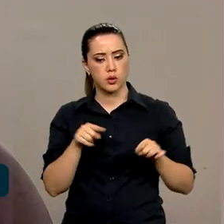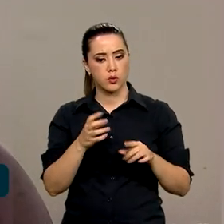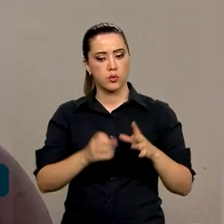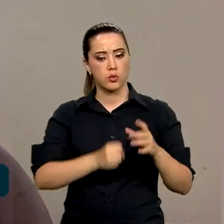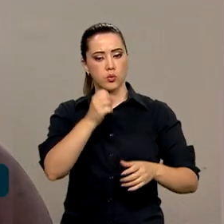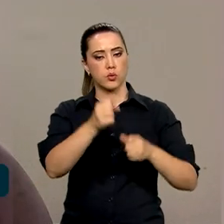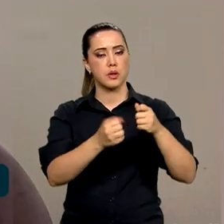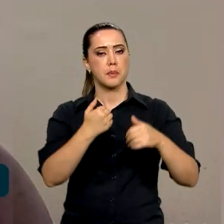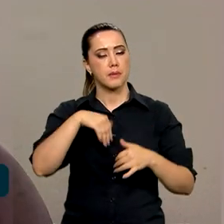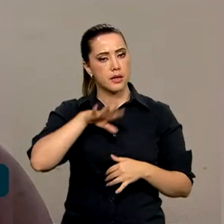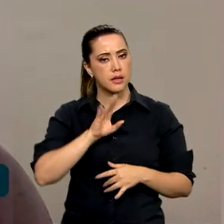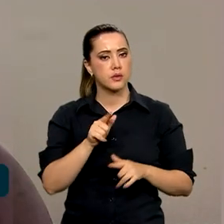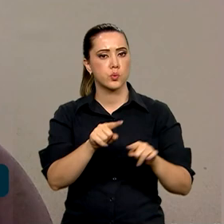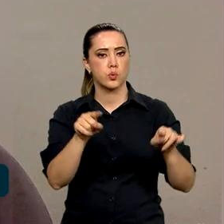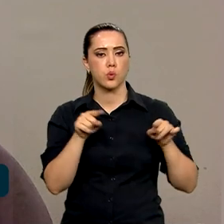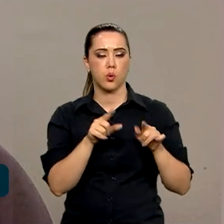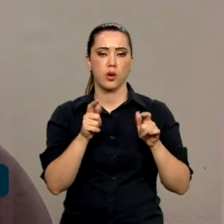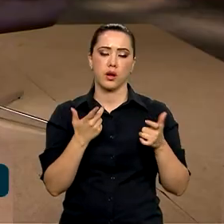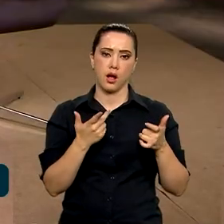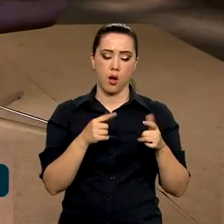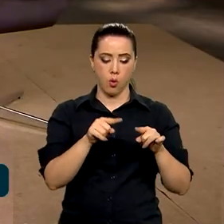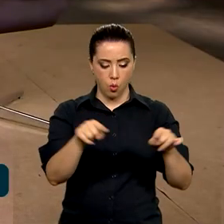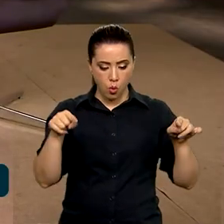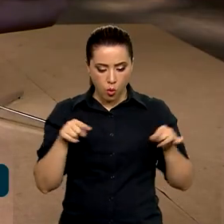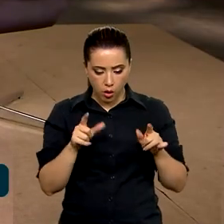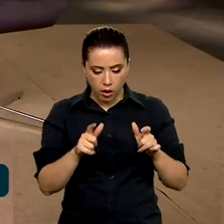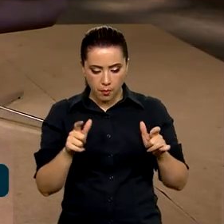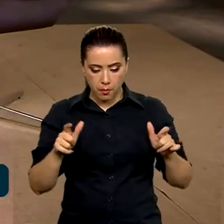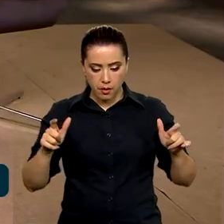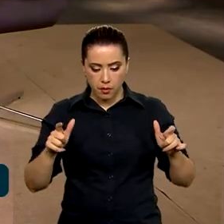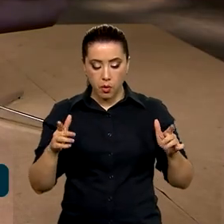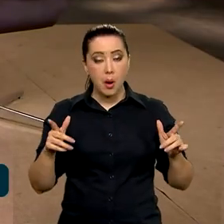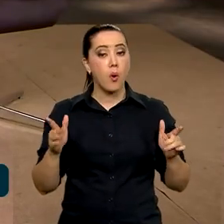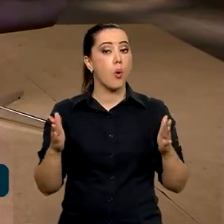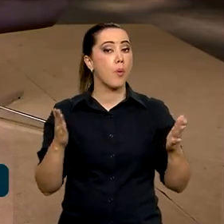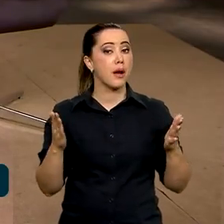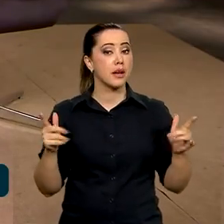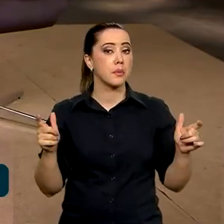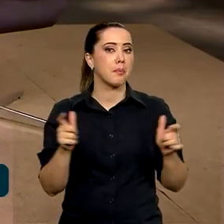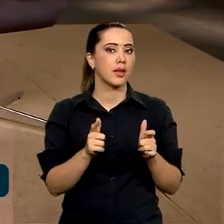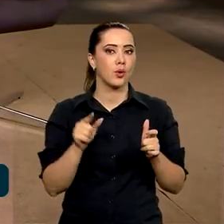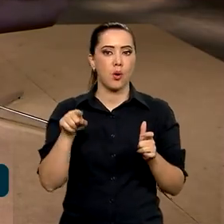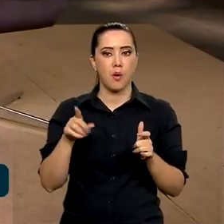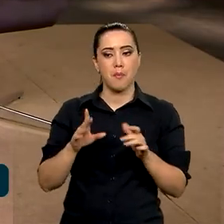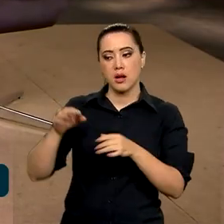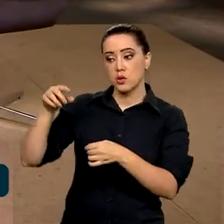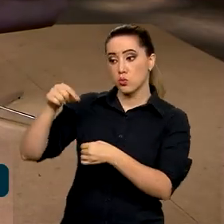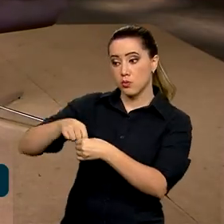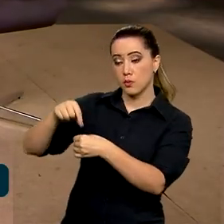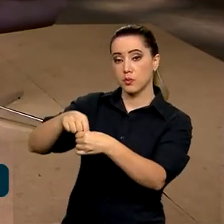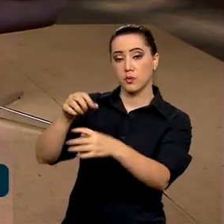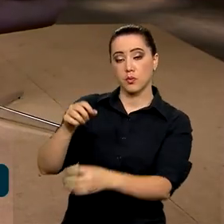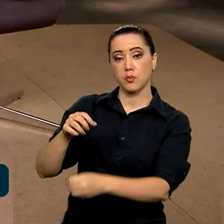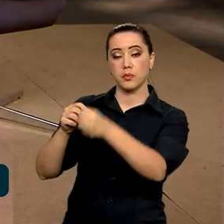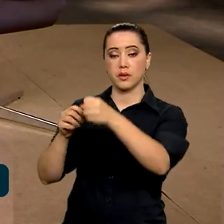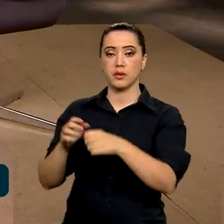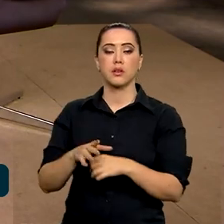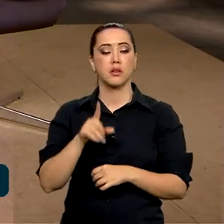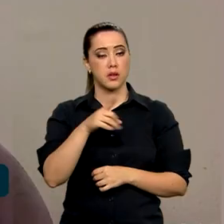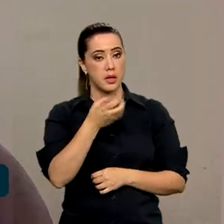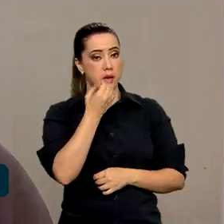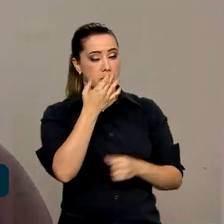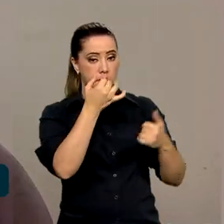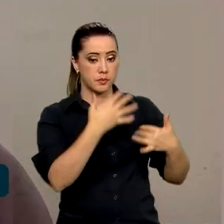né? A nossa expansão diária foi bem menor do que o aumento da produção e da produtividade. É muito bom você falar isso, desculpa te interromper,